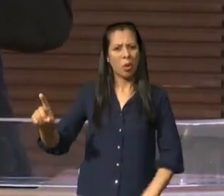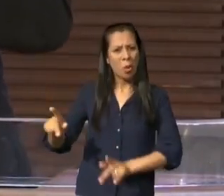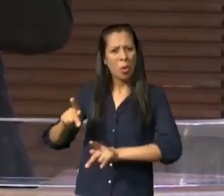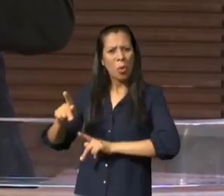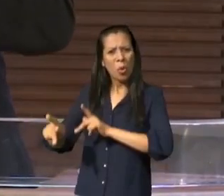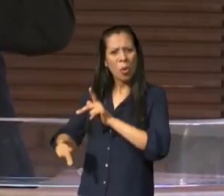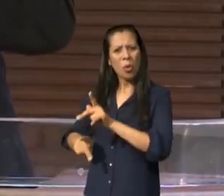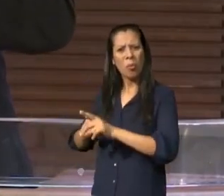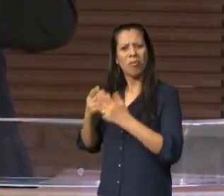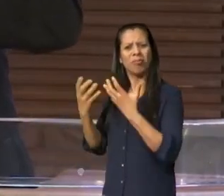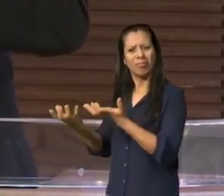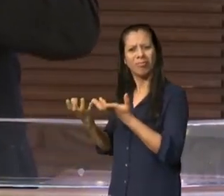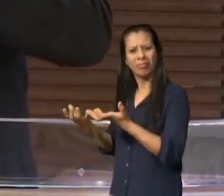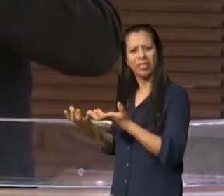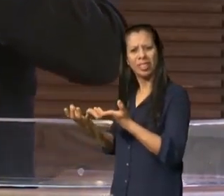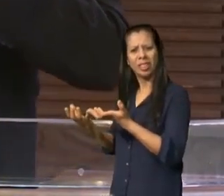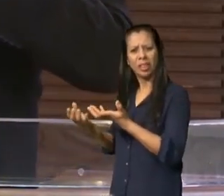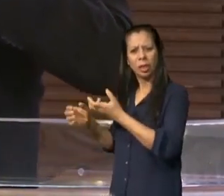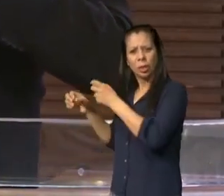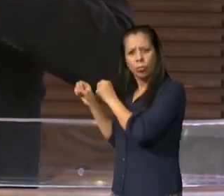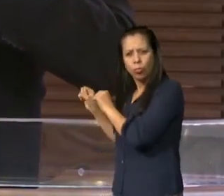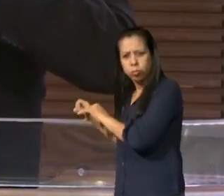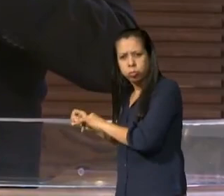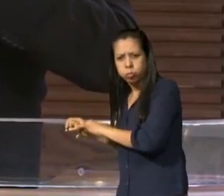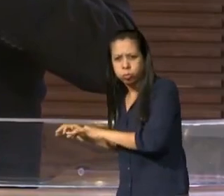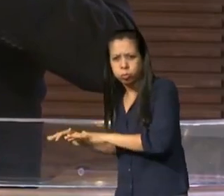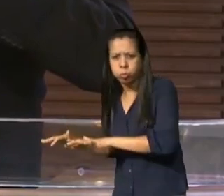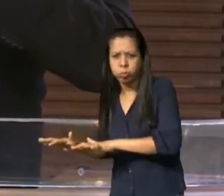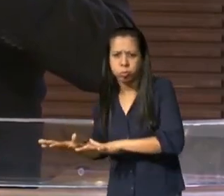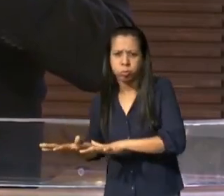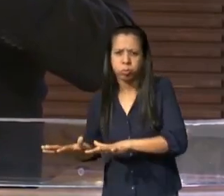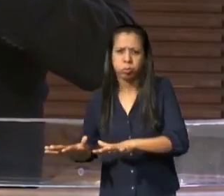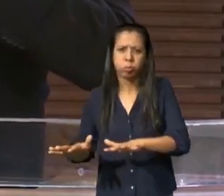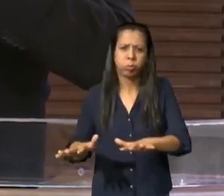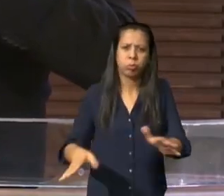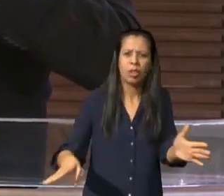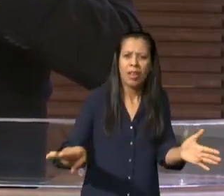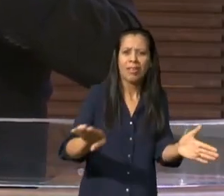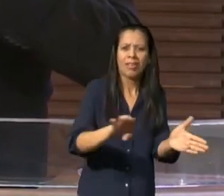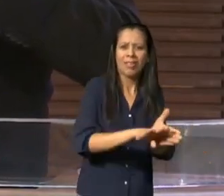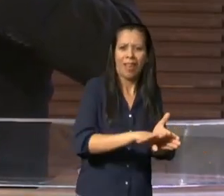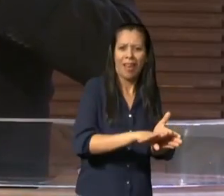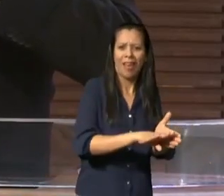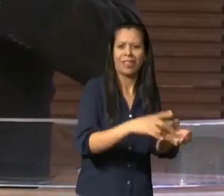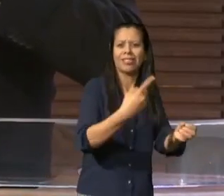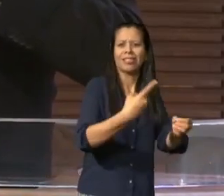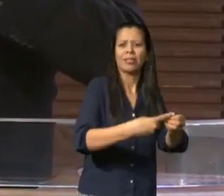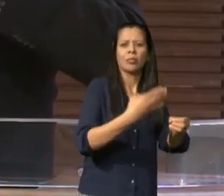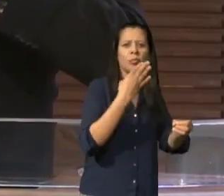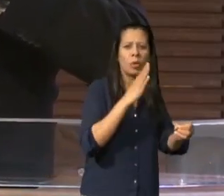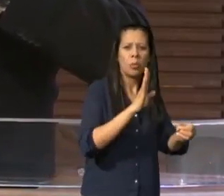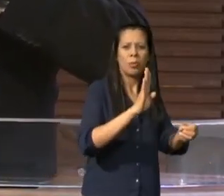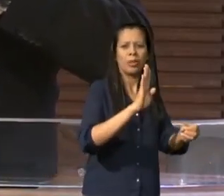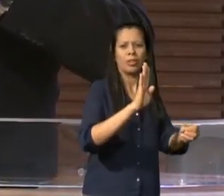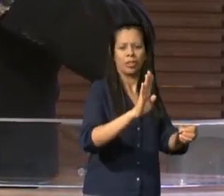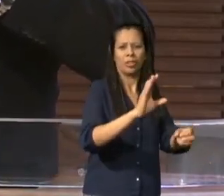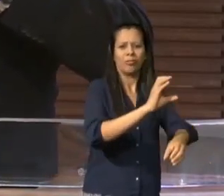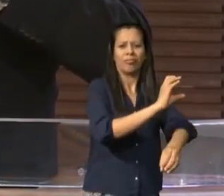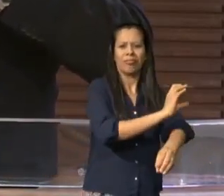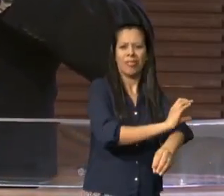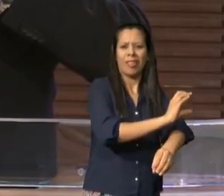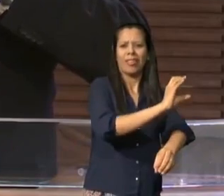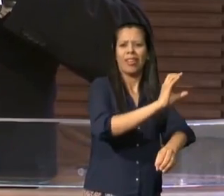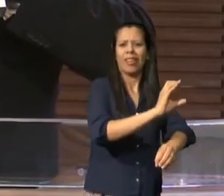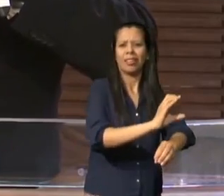propósito o objetivo era alcançar a terra prometida mas eles não haviam se esquecido nem